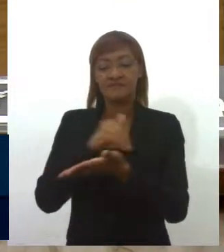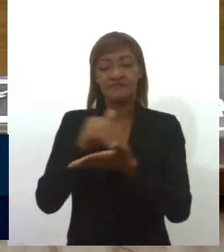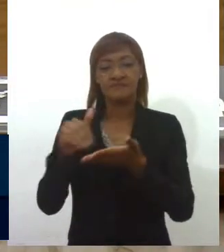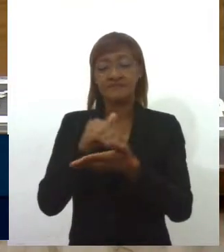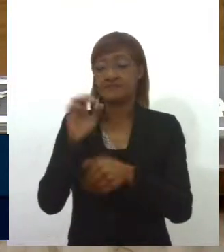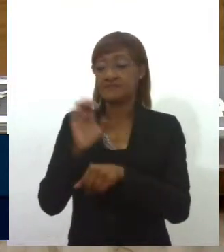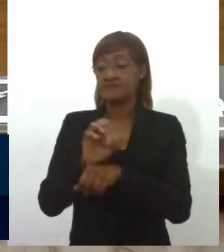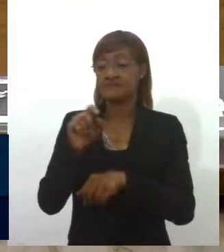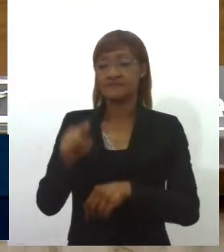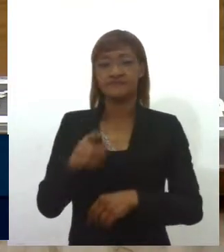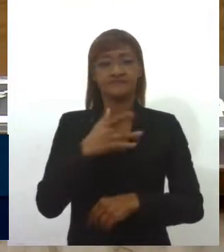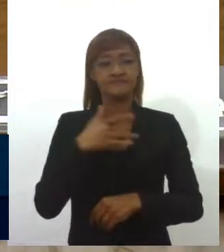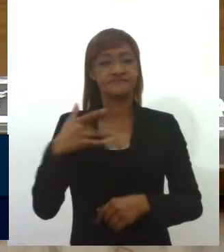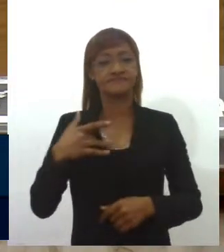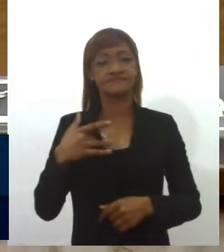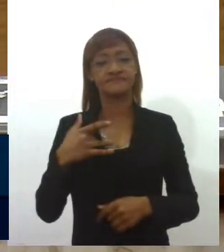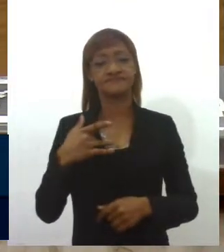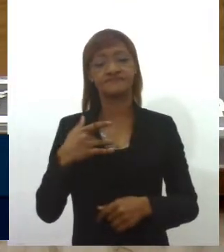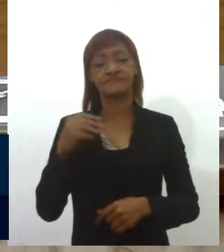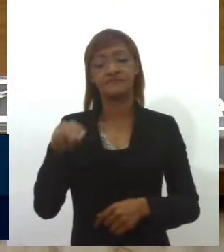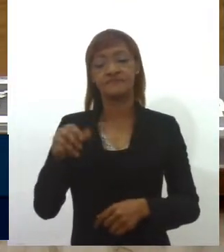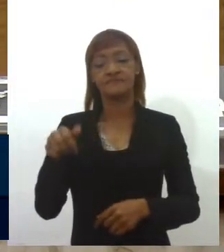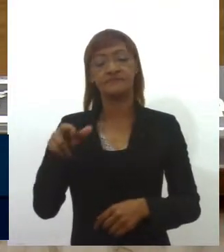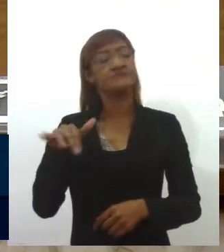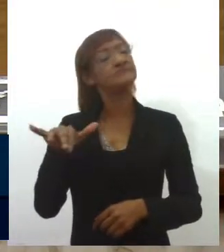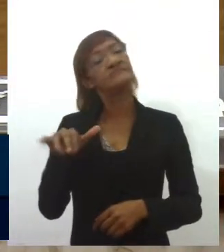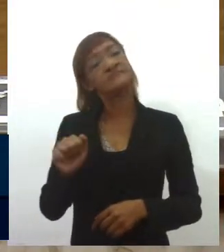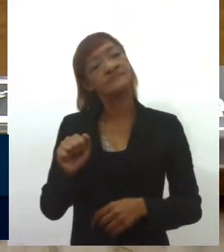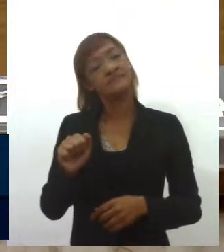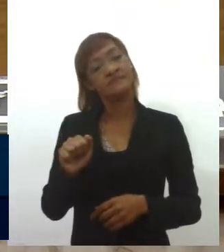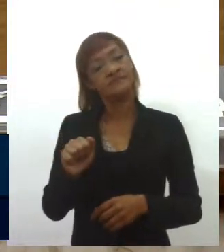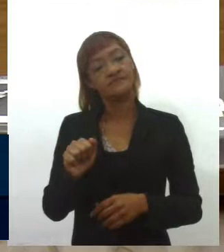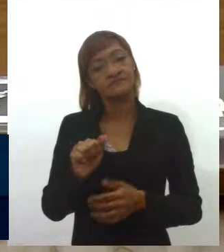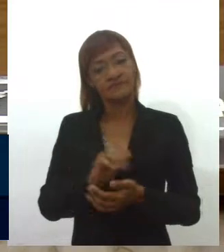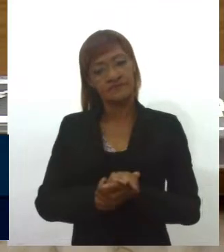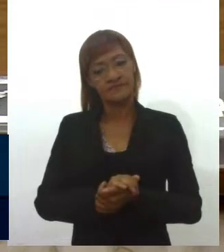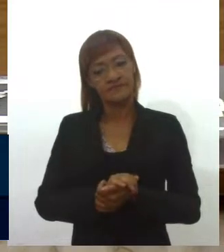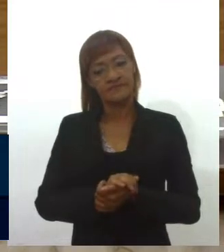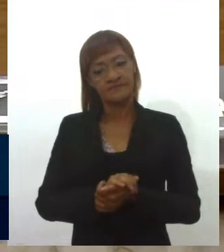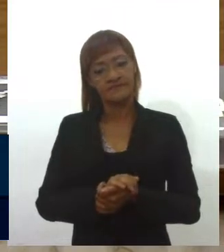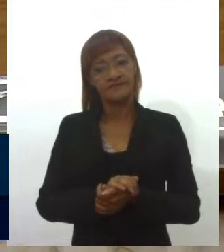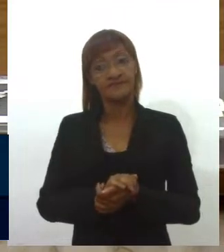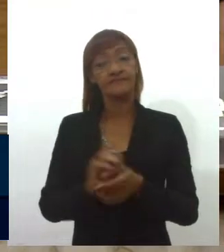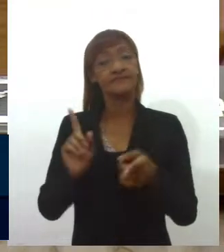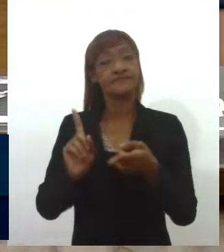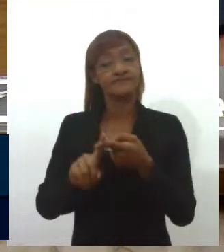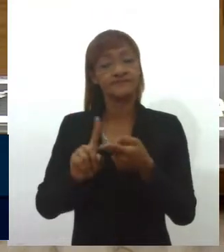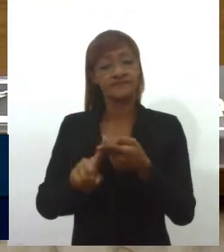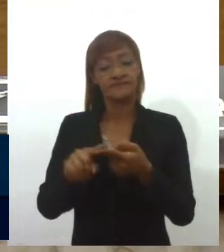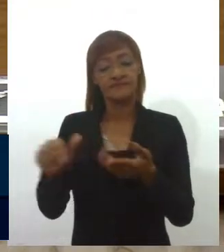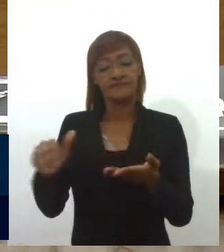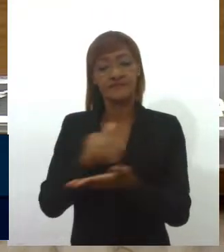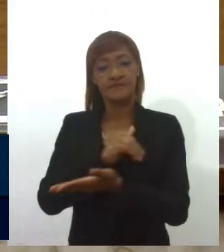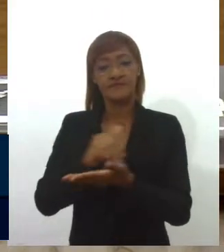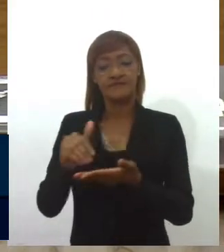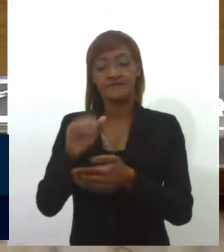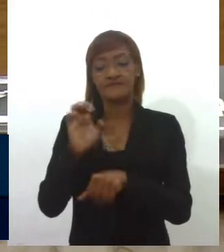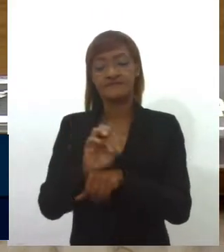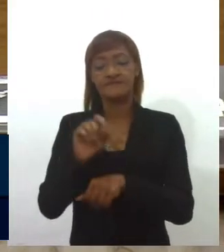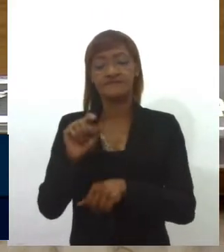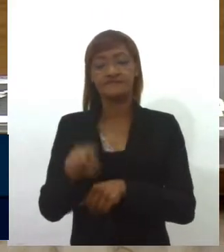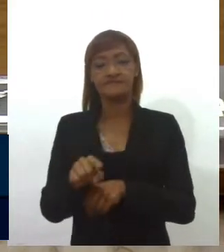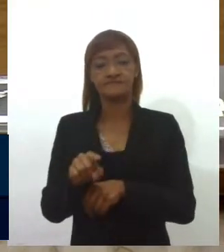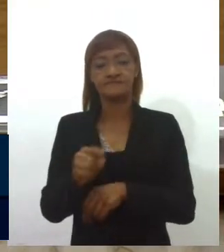Estado da Saúde, Mércia Simone Feitosa de Sousa, e ao excelentíssimo secretário de Estado-Geral de